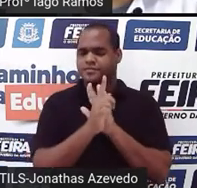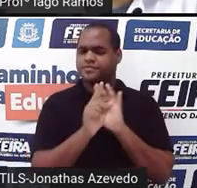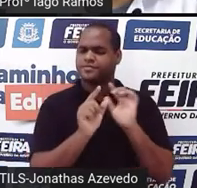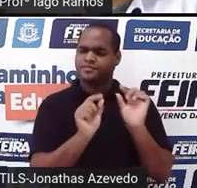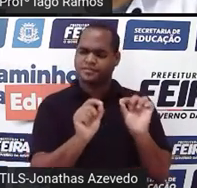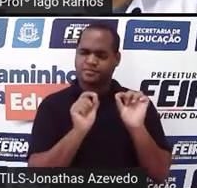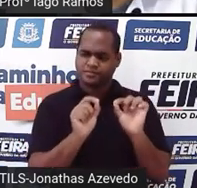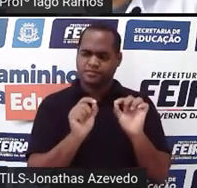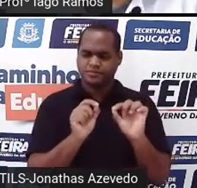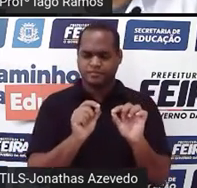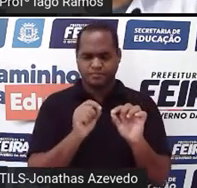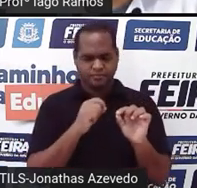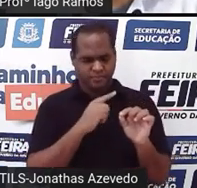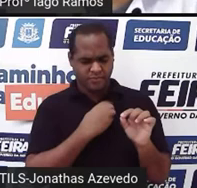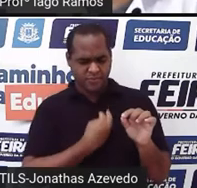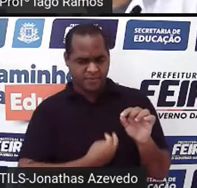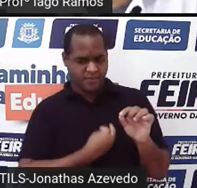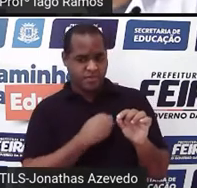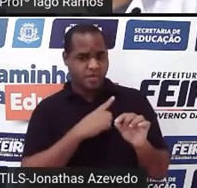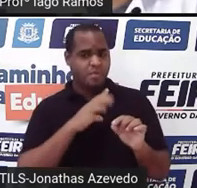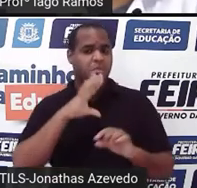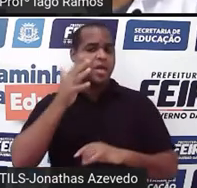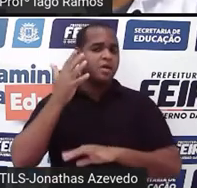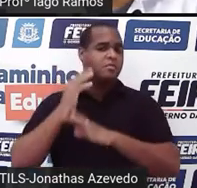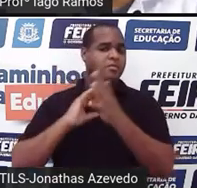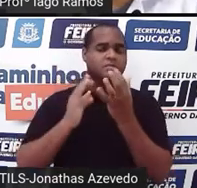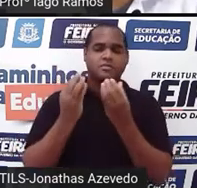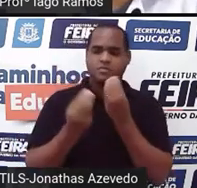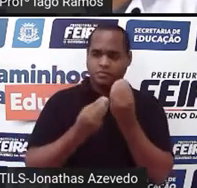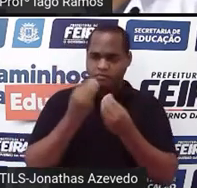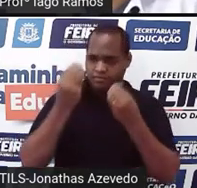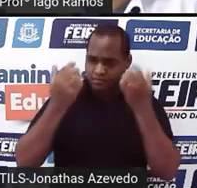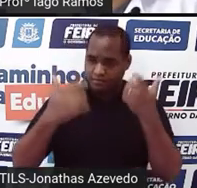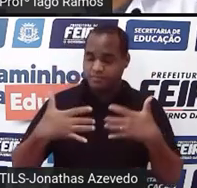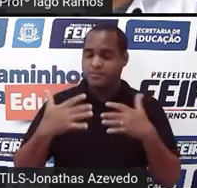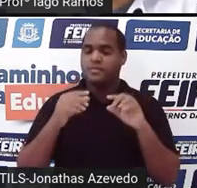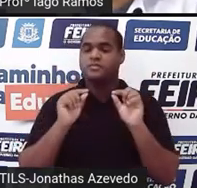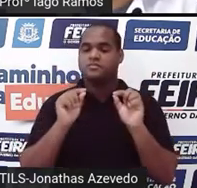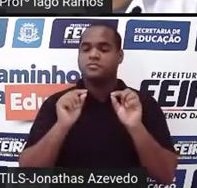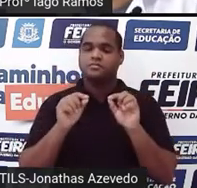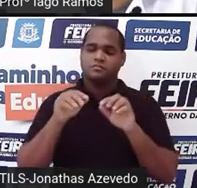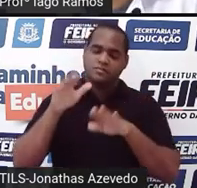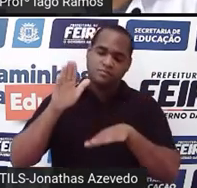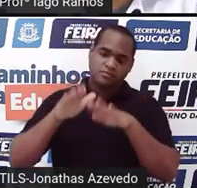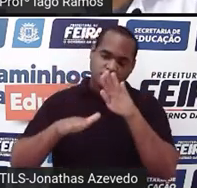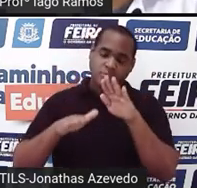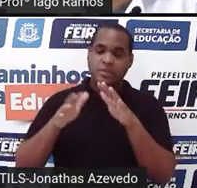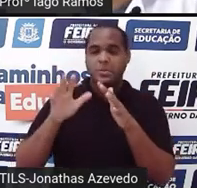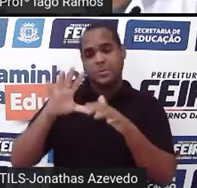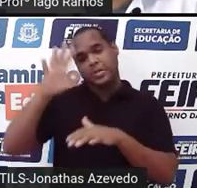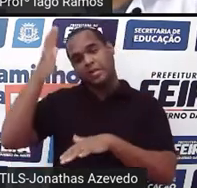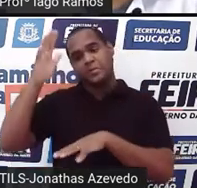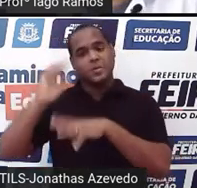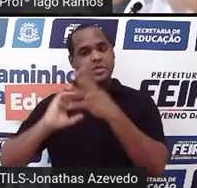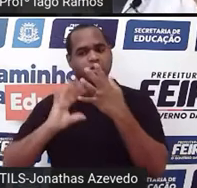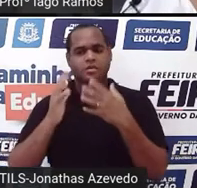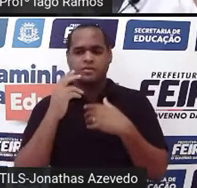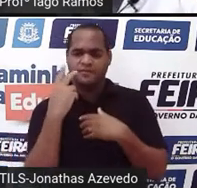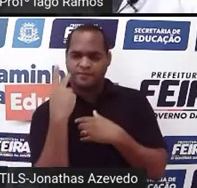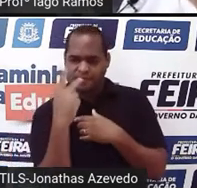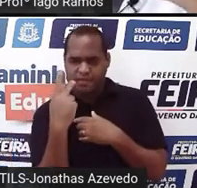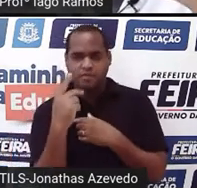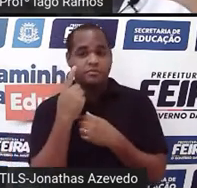aparecem? Eu disse, fiz aqui um comentáriozinho, que talvez em algum momento você já tenha